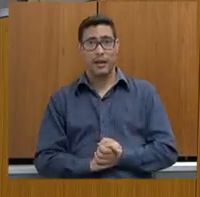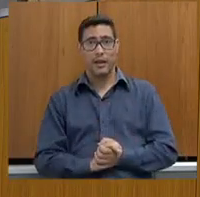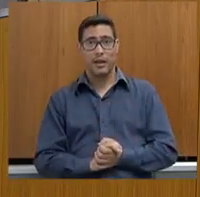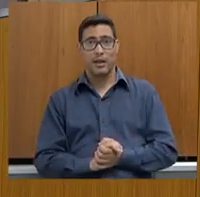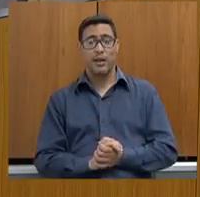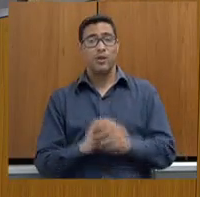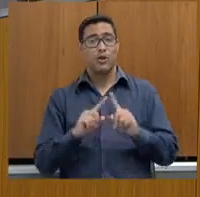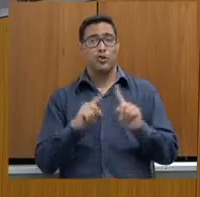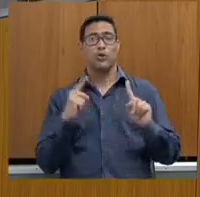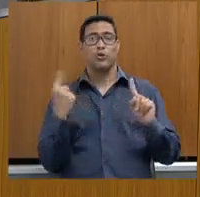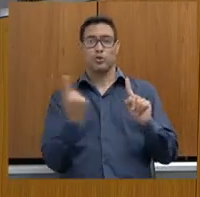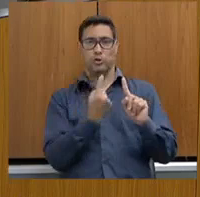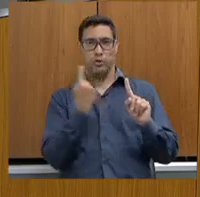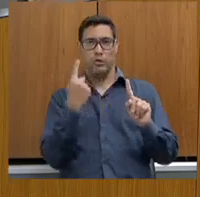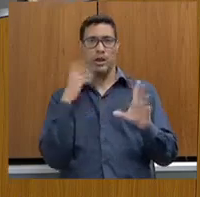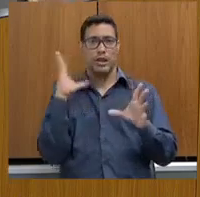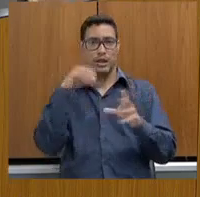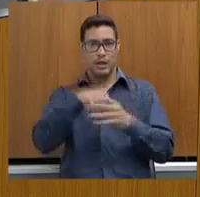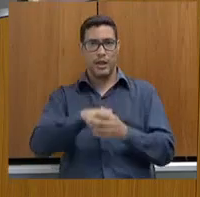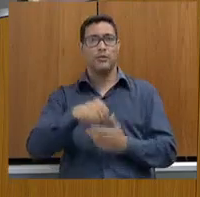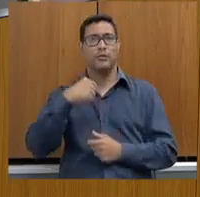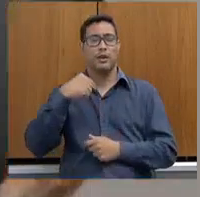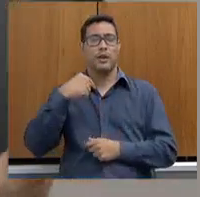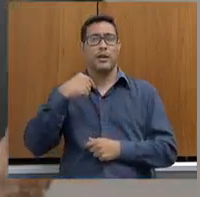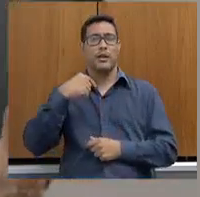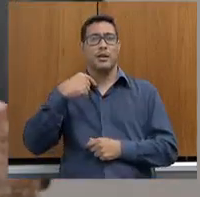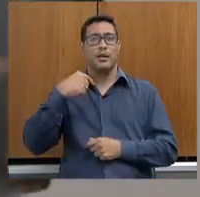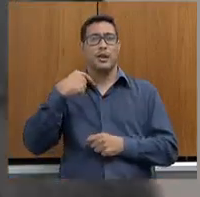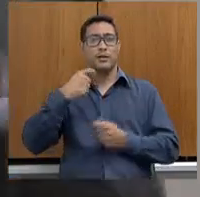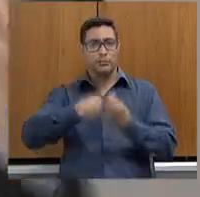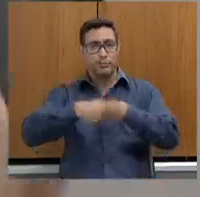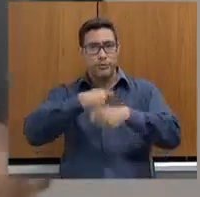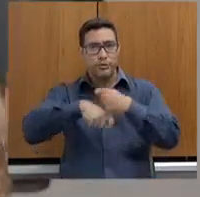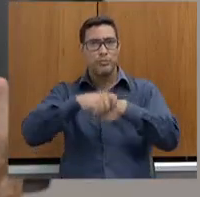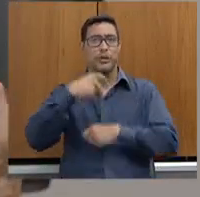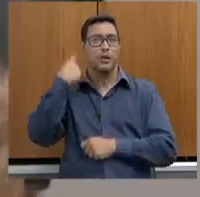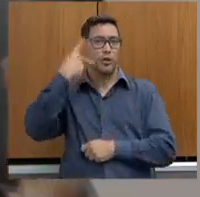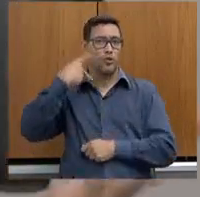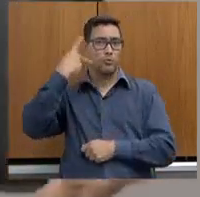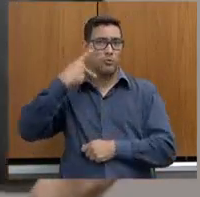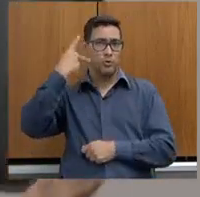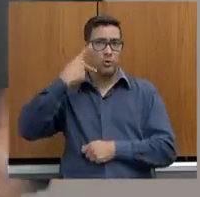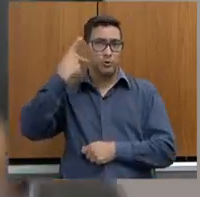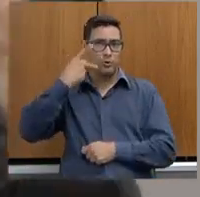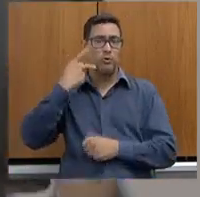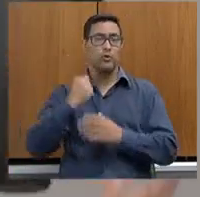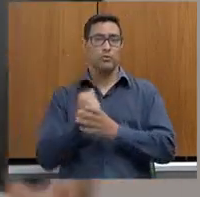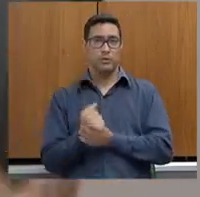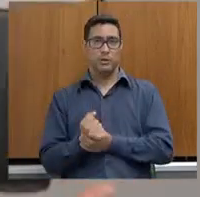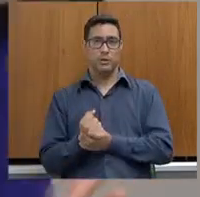pelo fato de estarmos dentro da administração, pública, falamos nós todos, nós estamos, vamos colocar aqui,